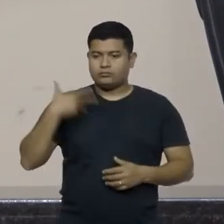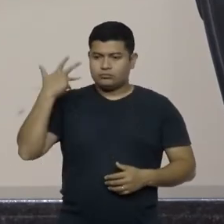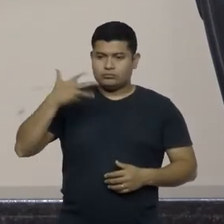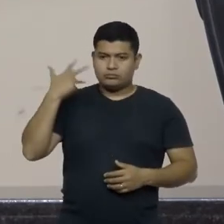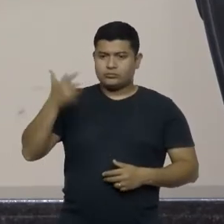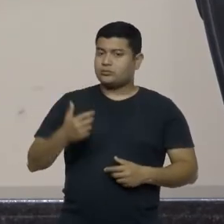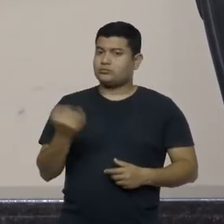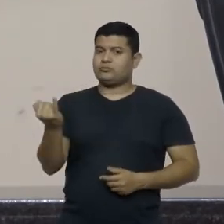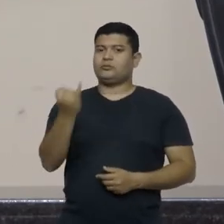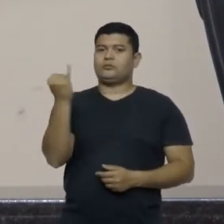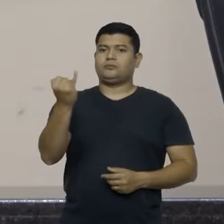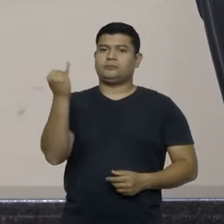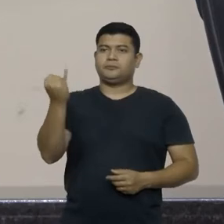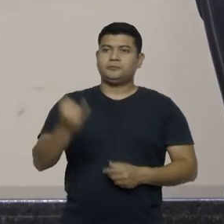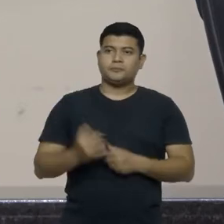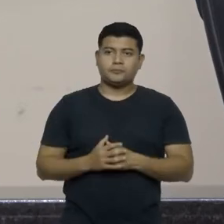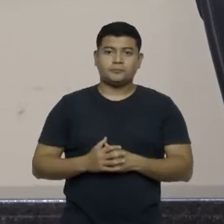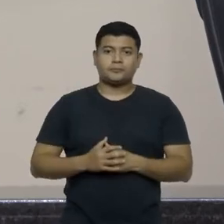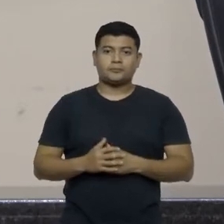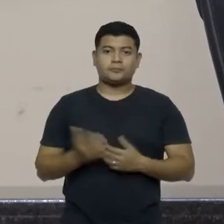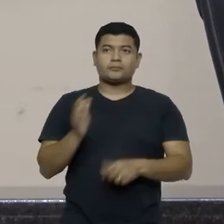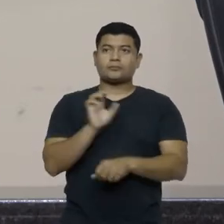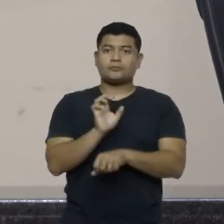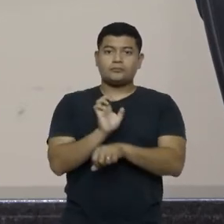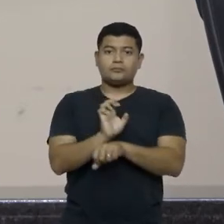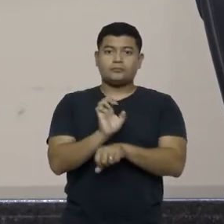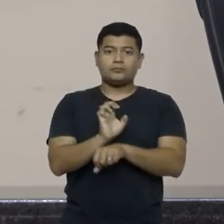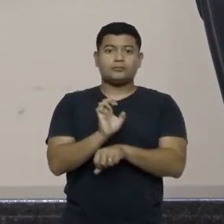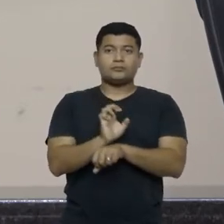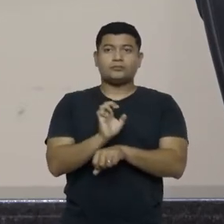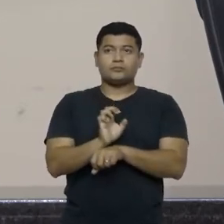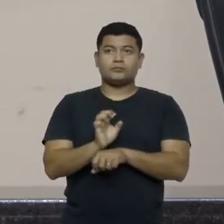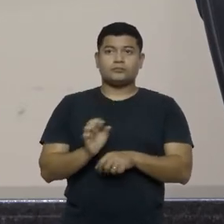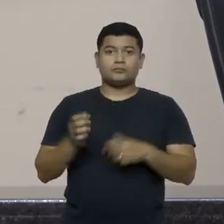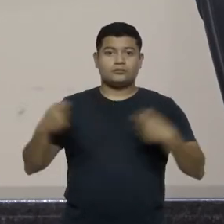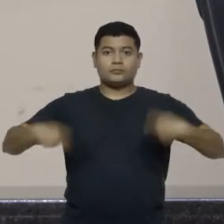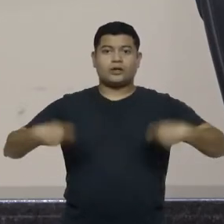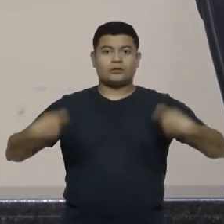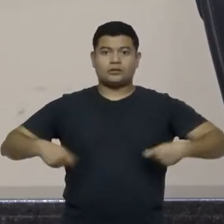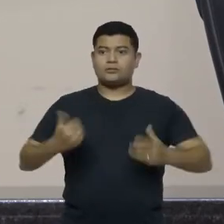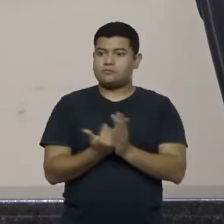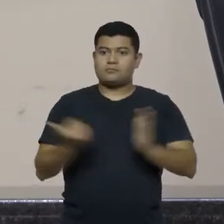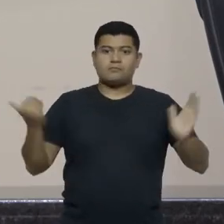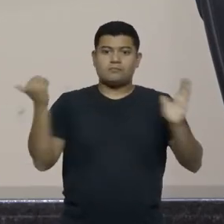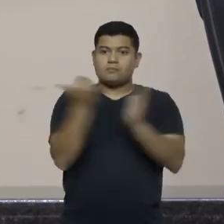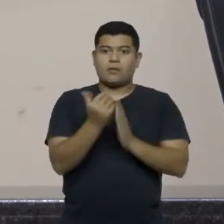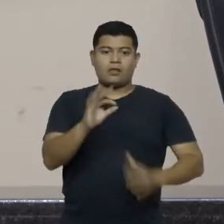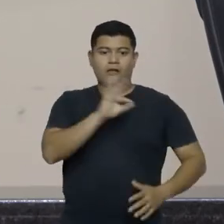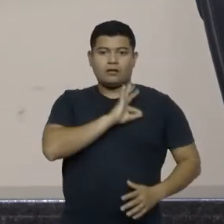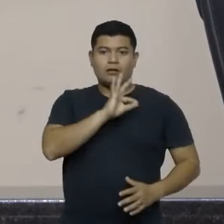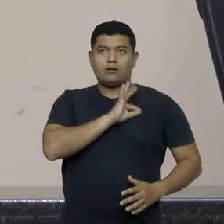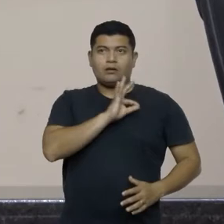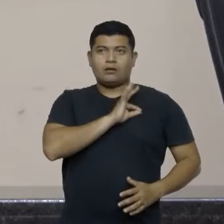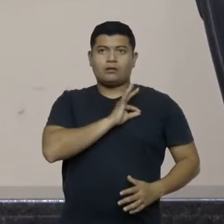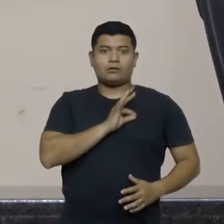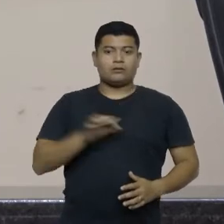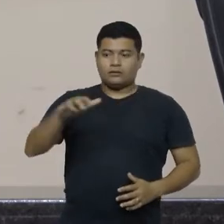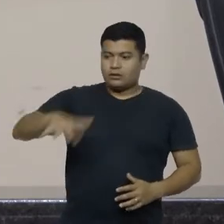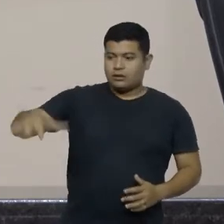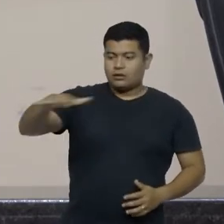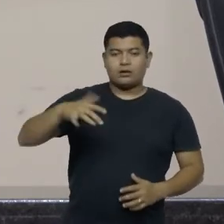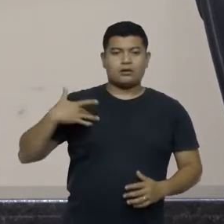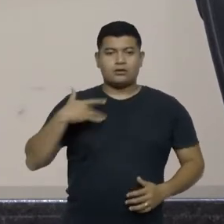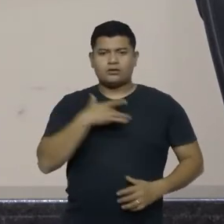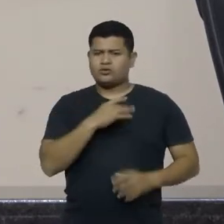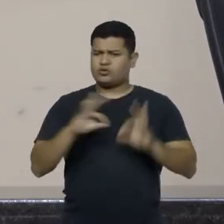excelência o estado precisando de mais policiais mais gente na saúde em todas